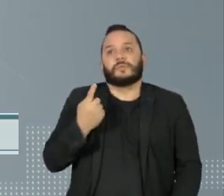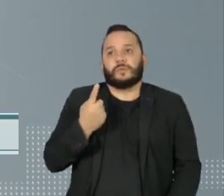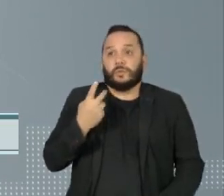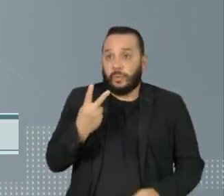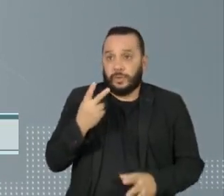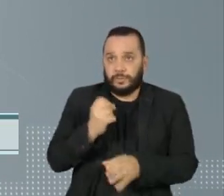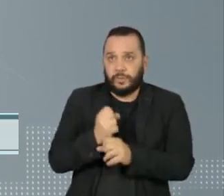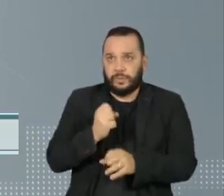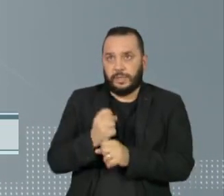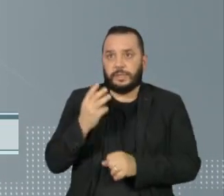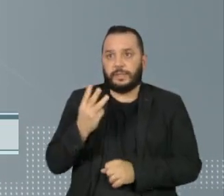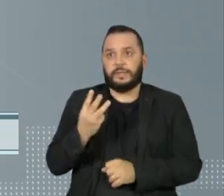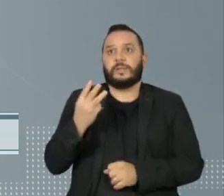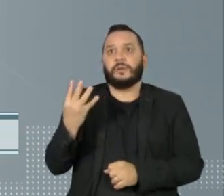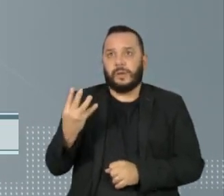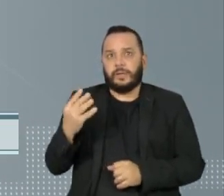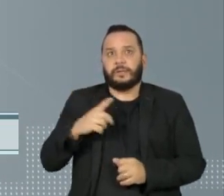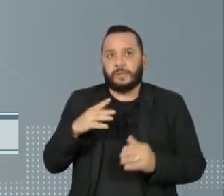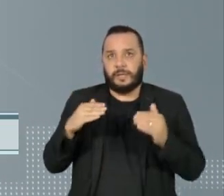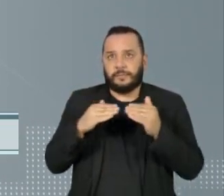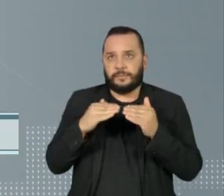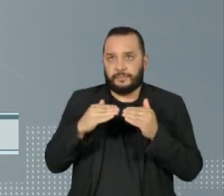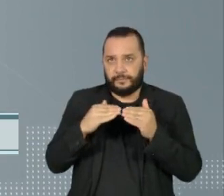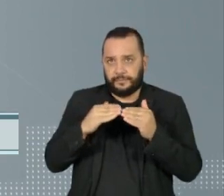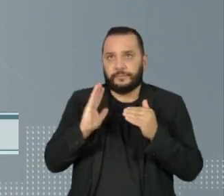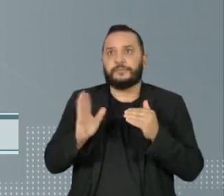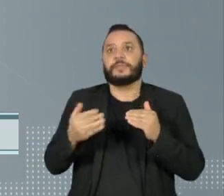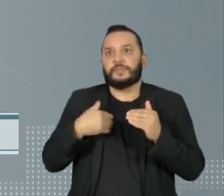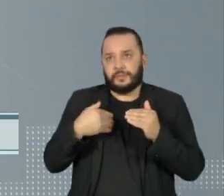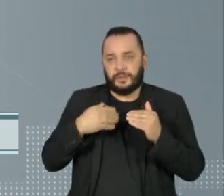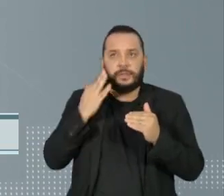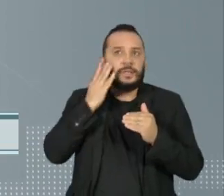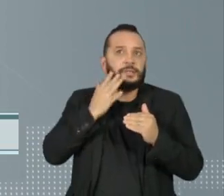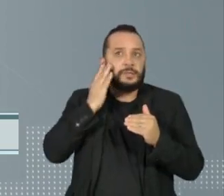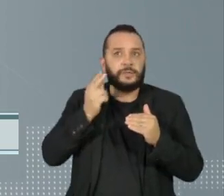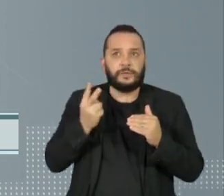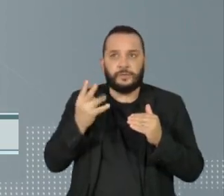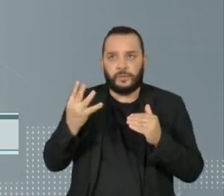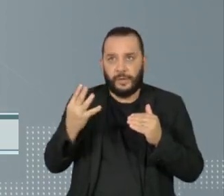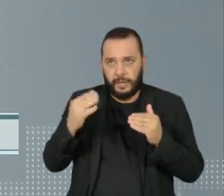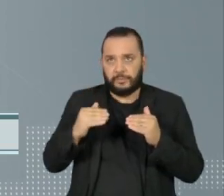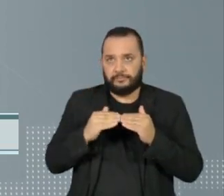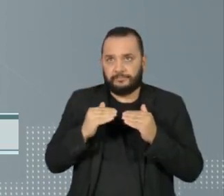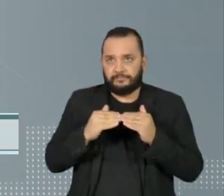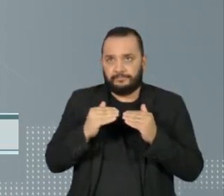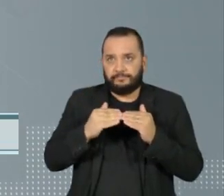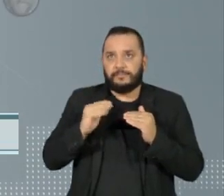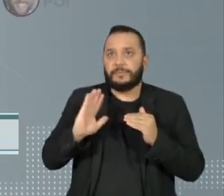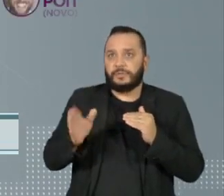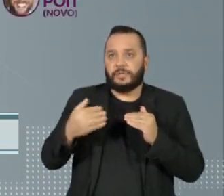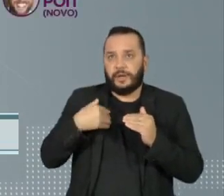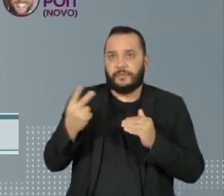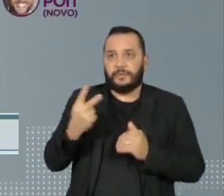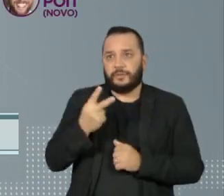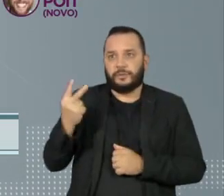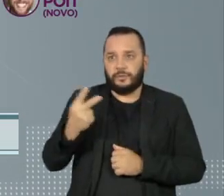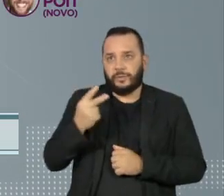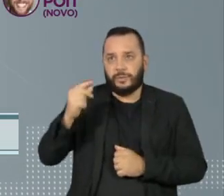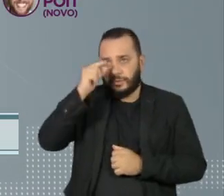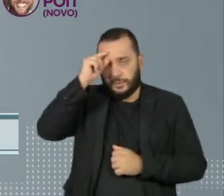A seguir, tecnicamente empatados, vem Tarcísio de Freitas com 24 e o governador Rodrigo Garcia com 22.